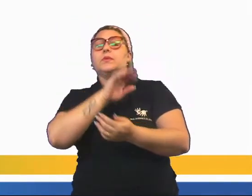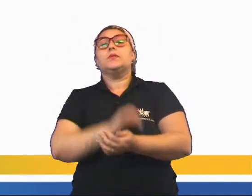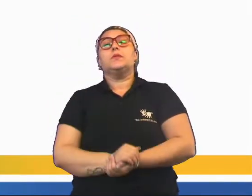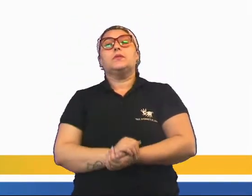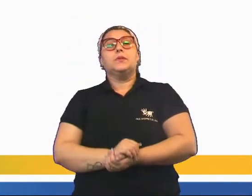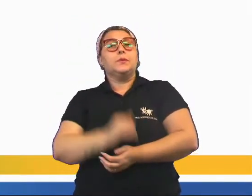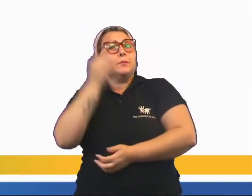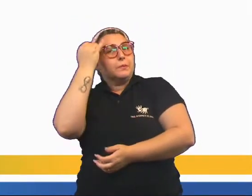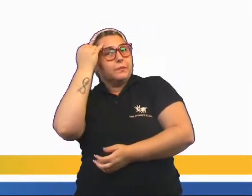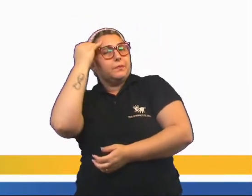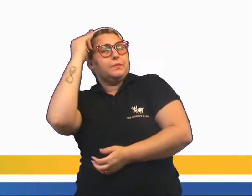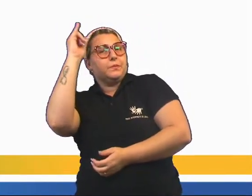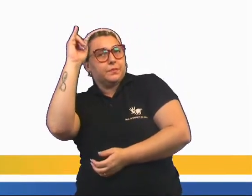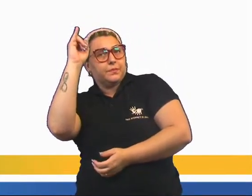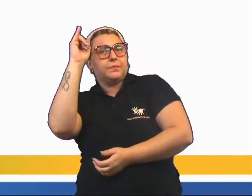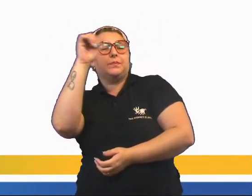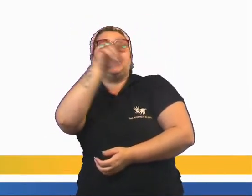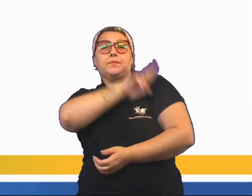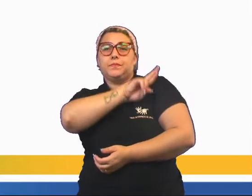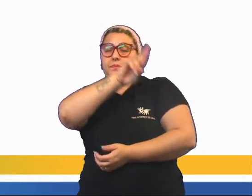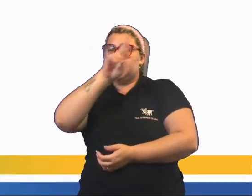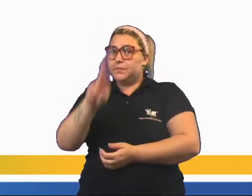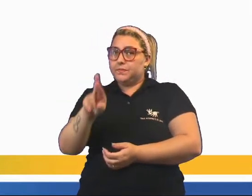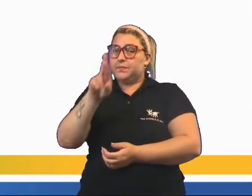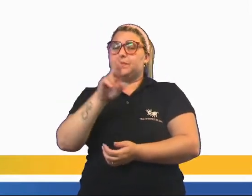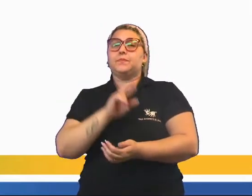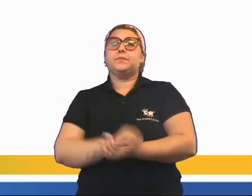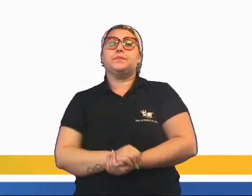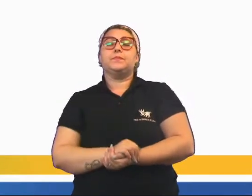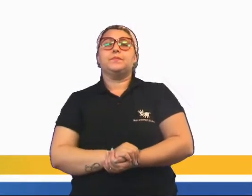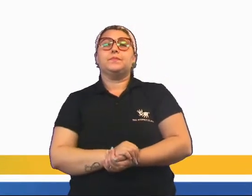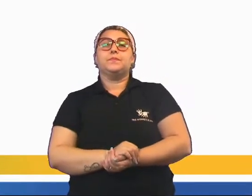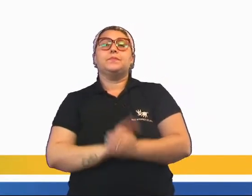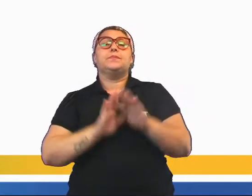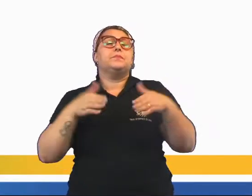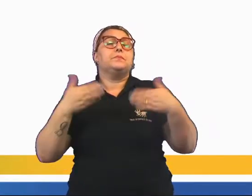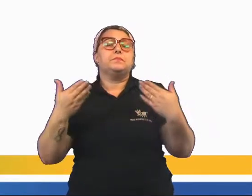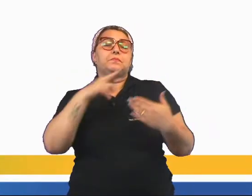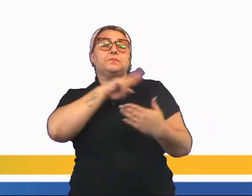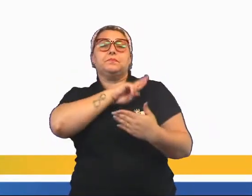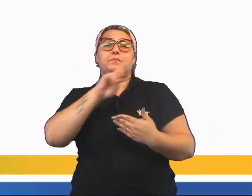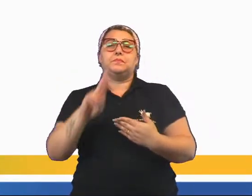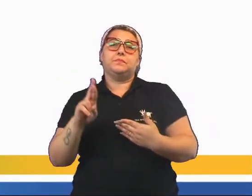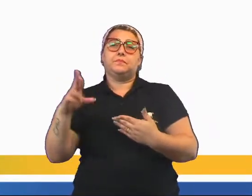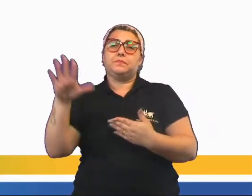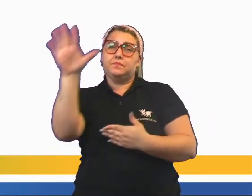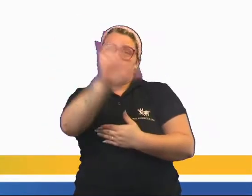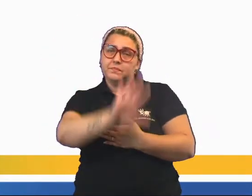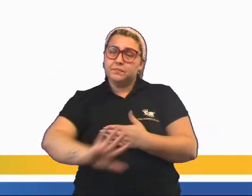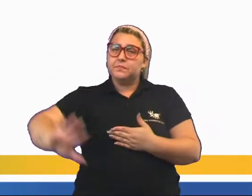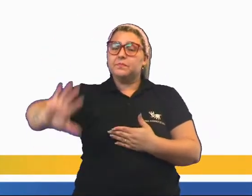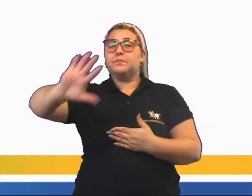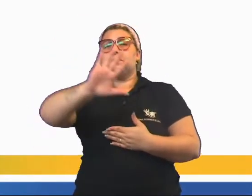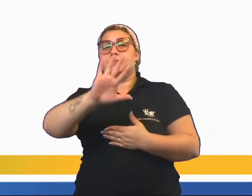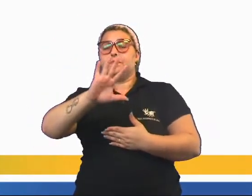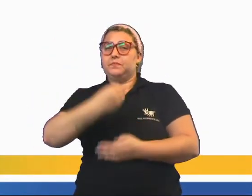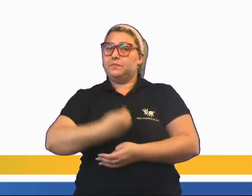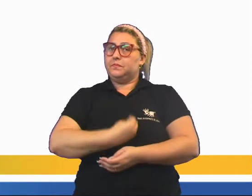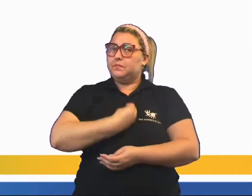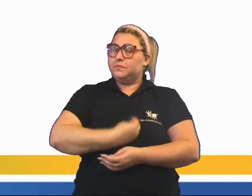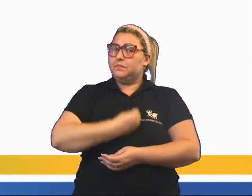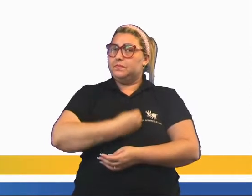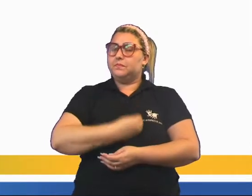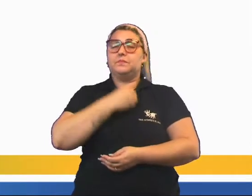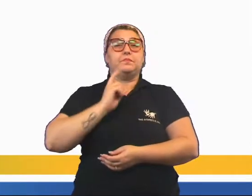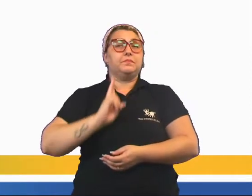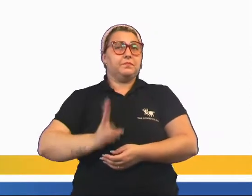E a ideia de religião a respeito da vida, não Qual é a ideia que a religião tem, de forma geral, a respeito da vida? A vida